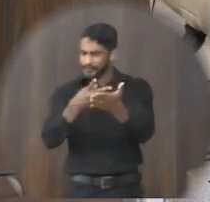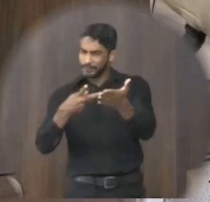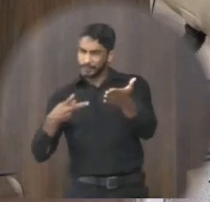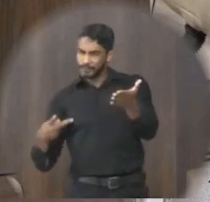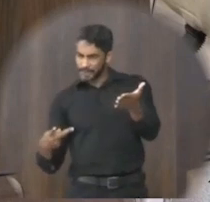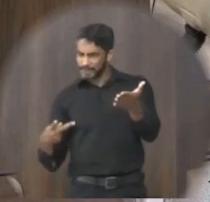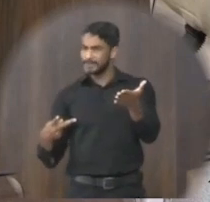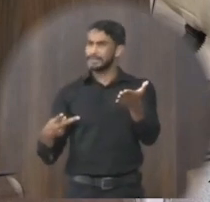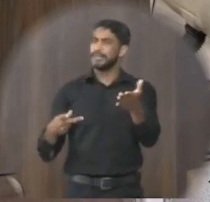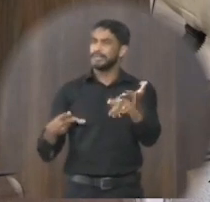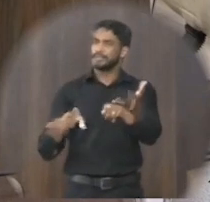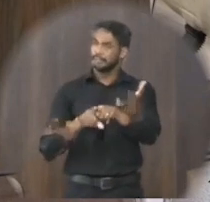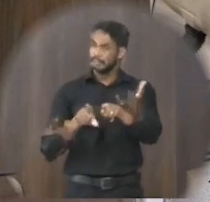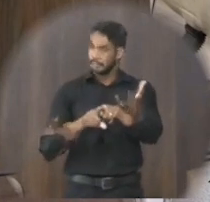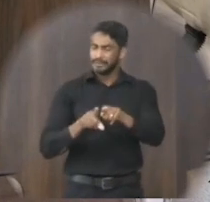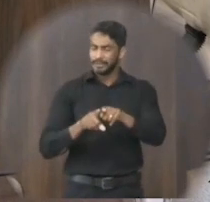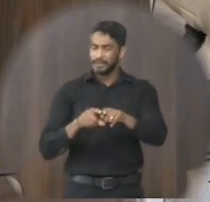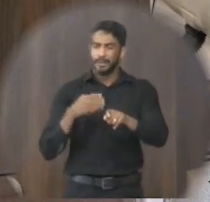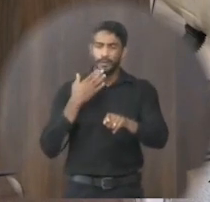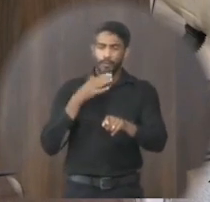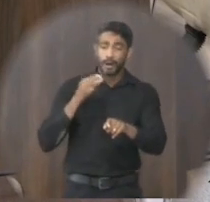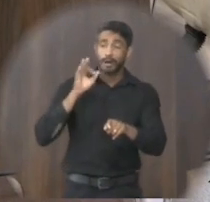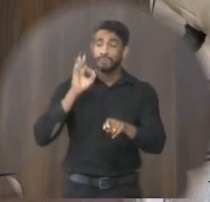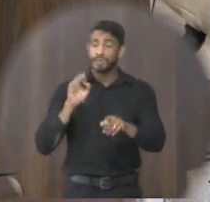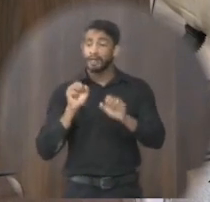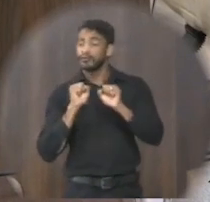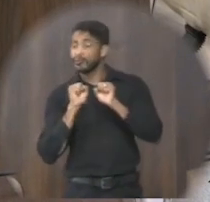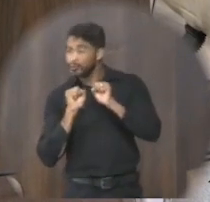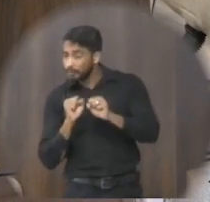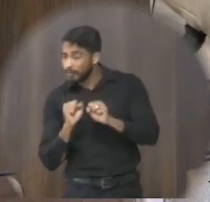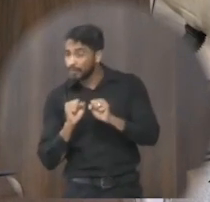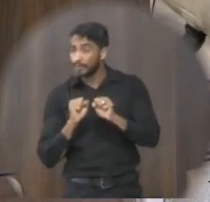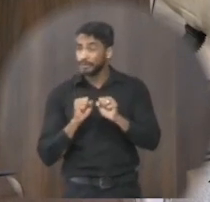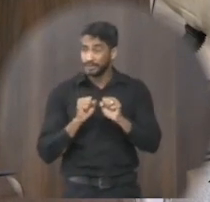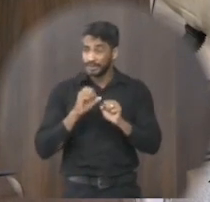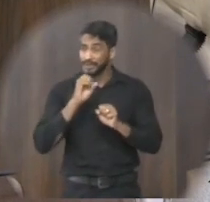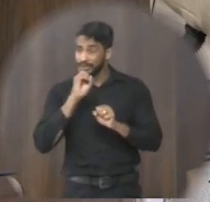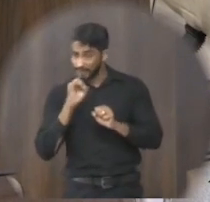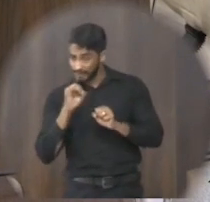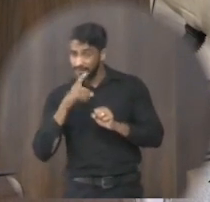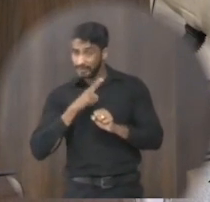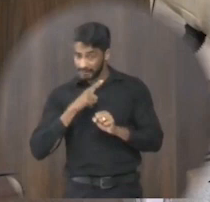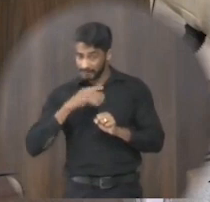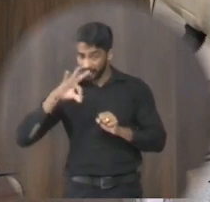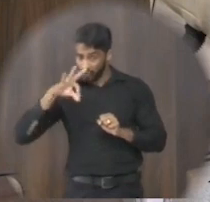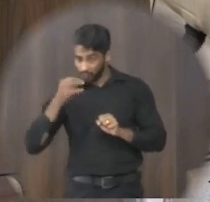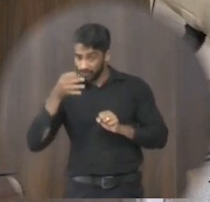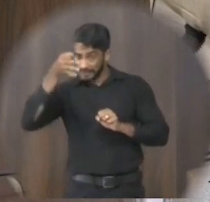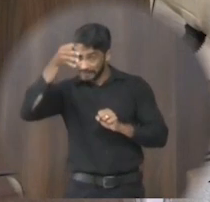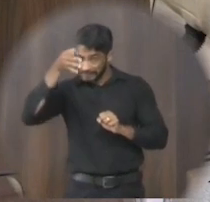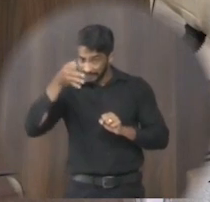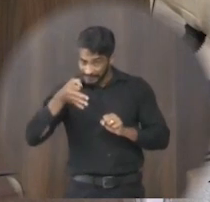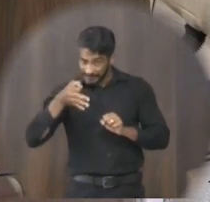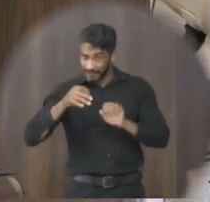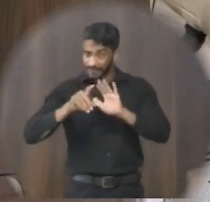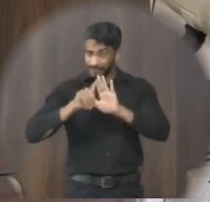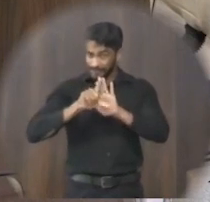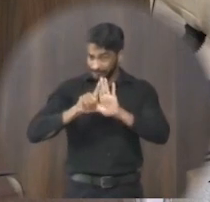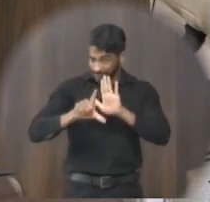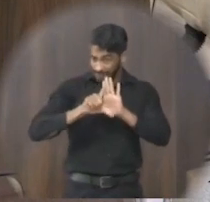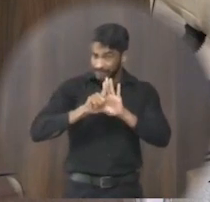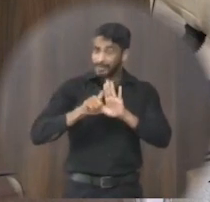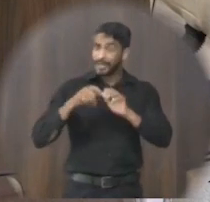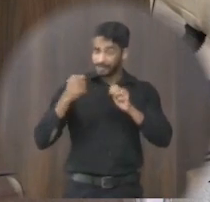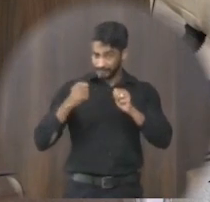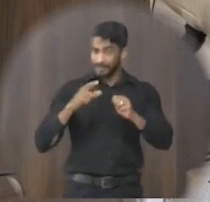analisando o que que a legalidade permite e se estiver tudo dentro da legalidade eles têm